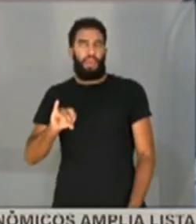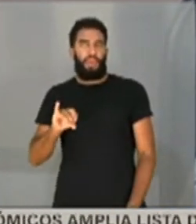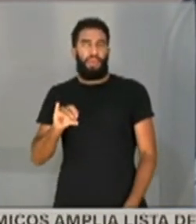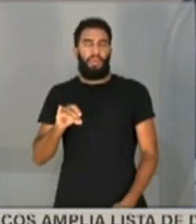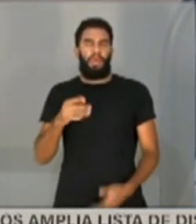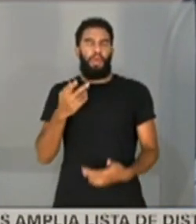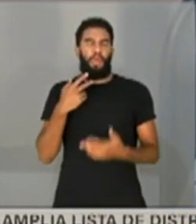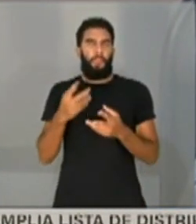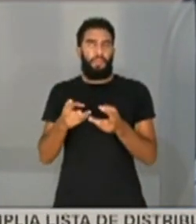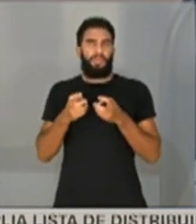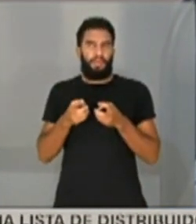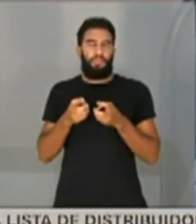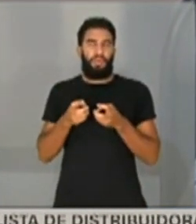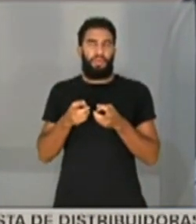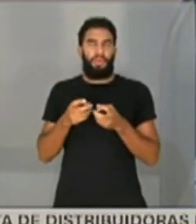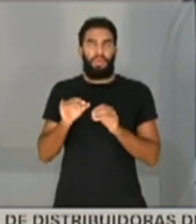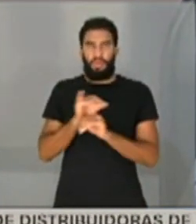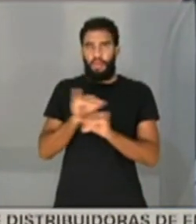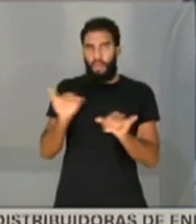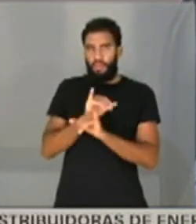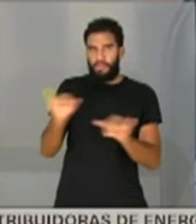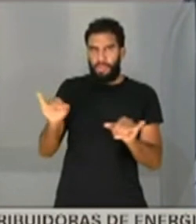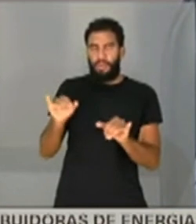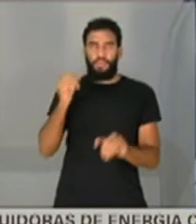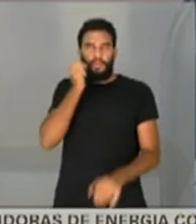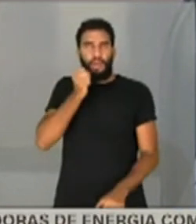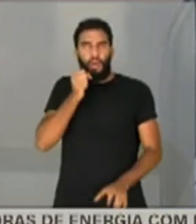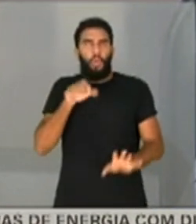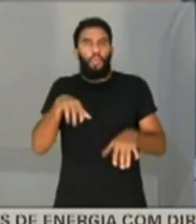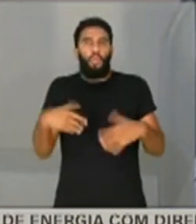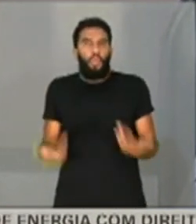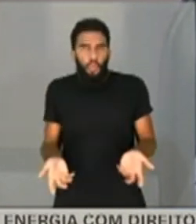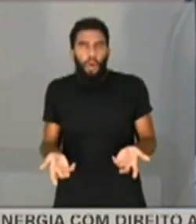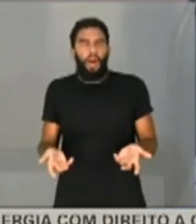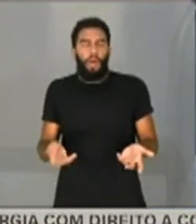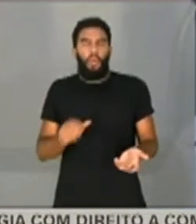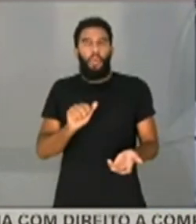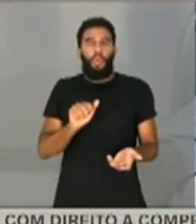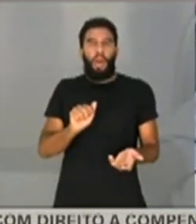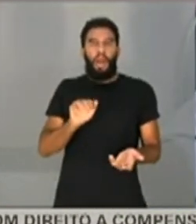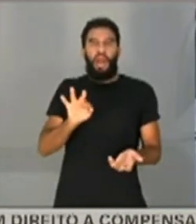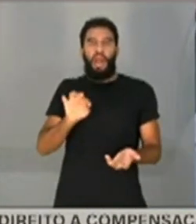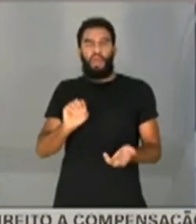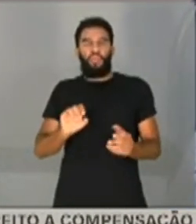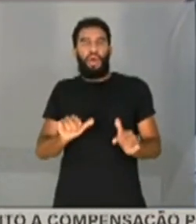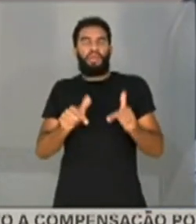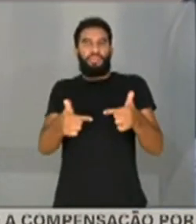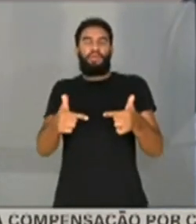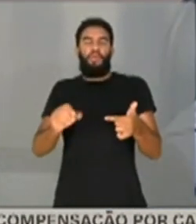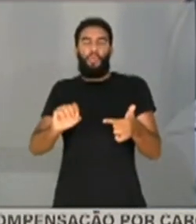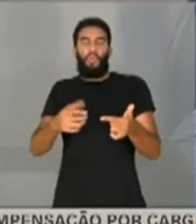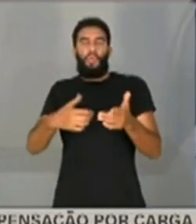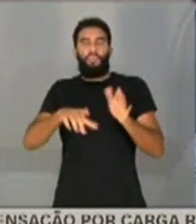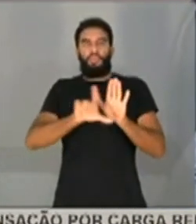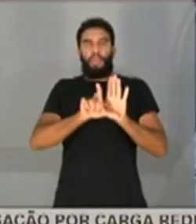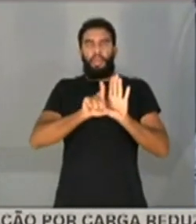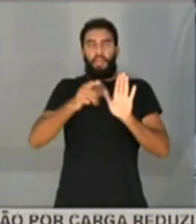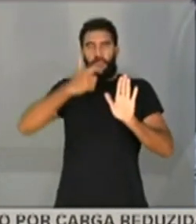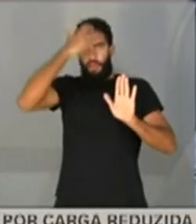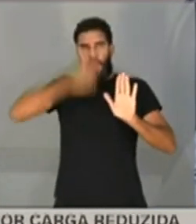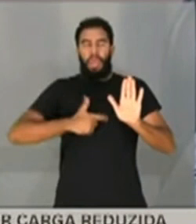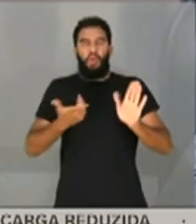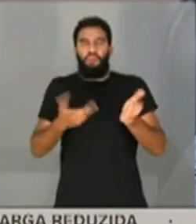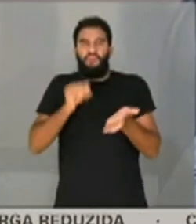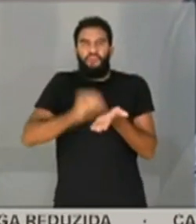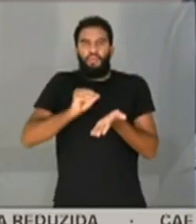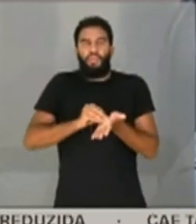apresentado durante as manifestações dos senadores qual ato de ofício previsto em lei ou em normas infralegais esse ministro de Estado deixou de